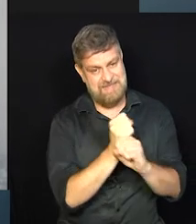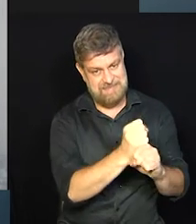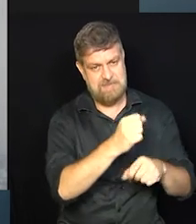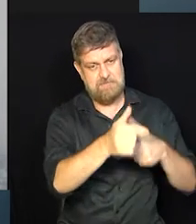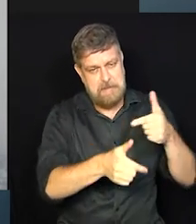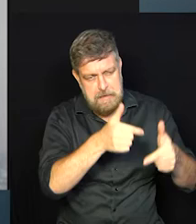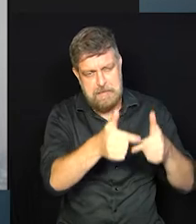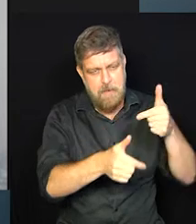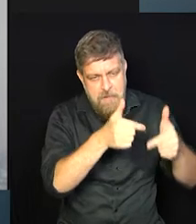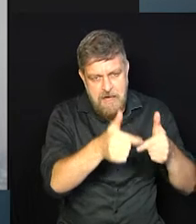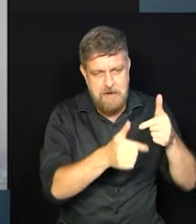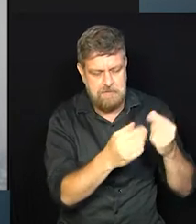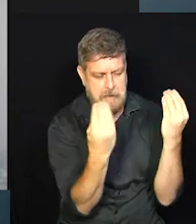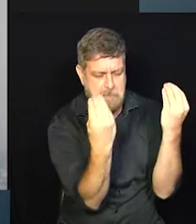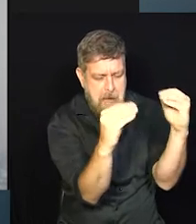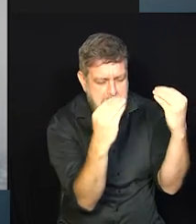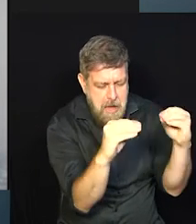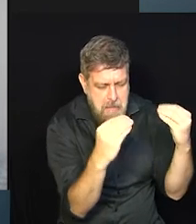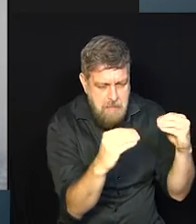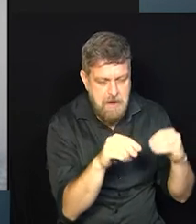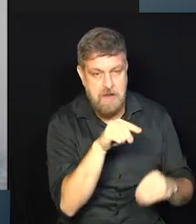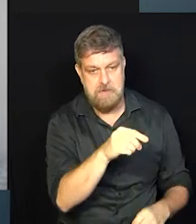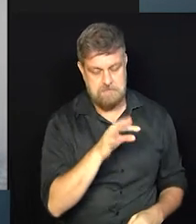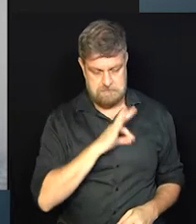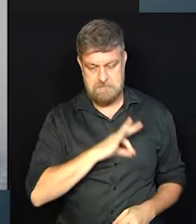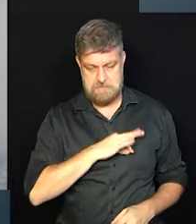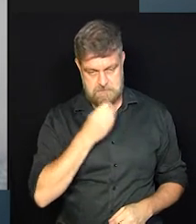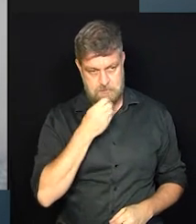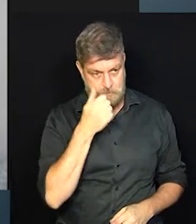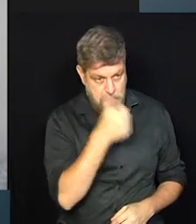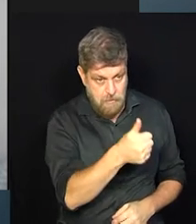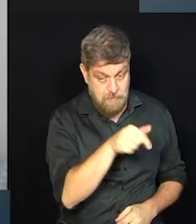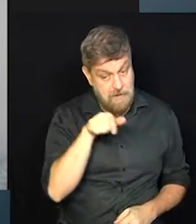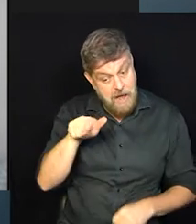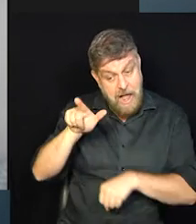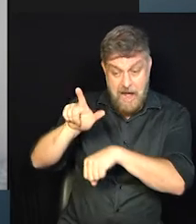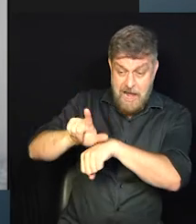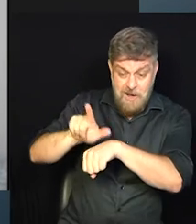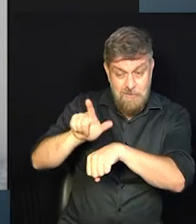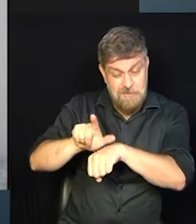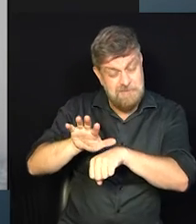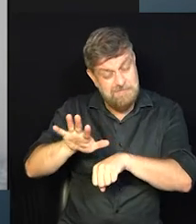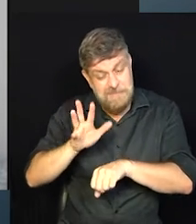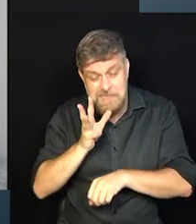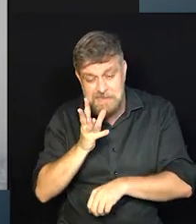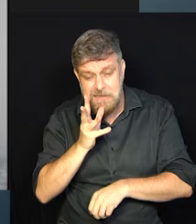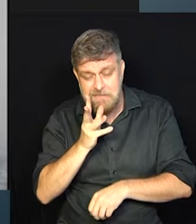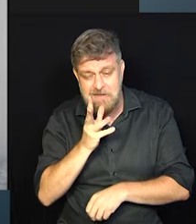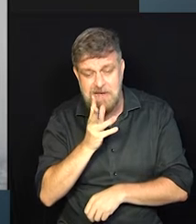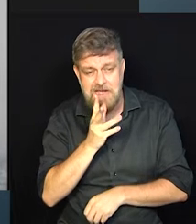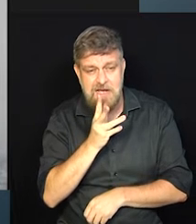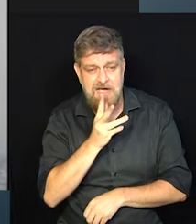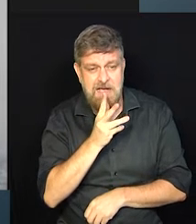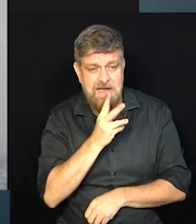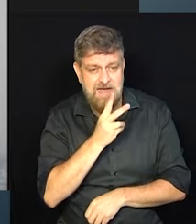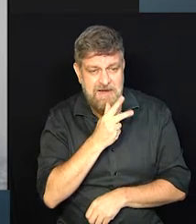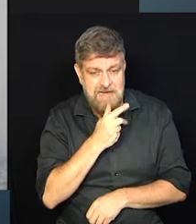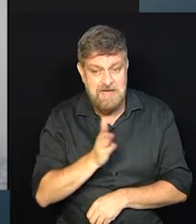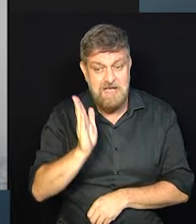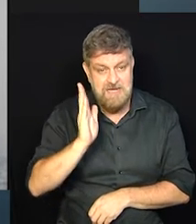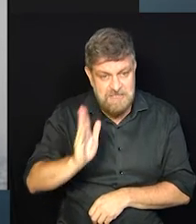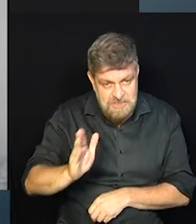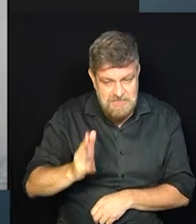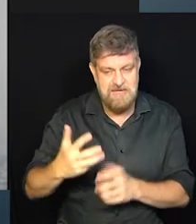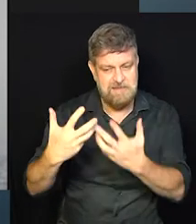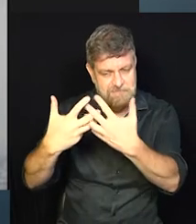né, trabalhando com isso. Então, assim, eu consigo ter uma boa renda. Agora, com a loja, é um pouquinho mais devagar, né? Apesar de ter,